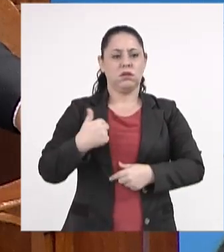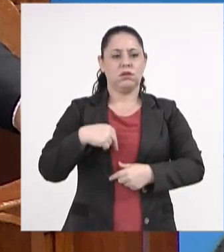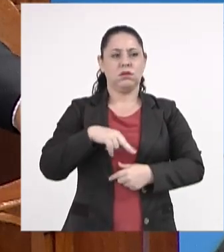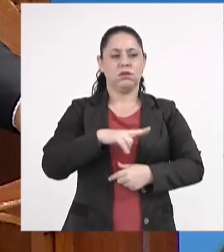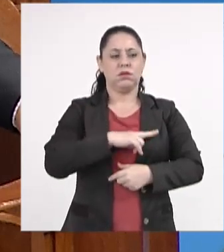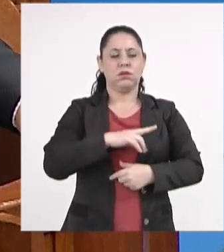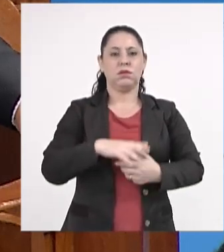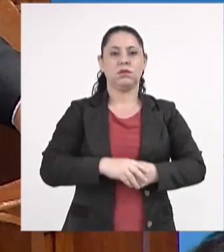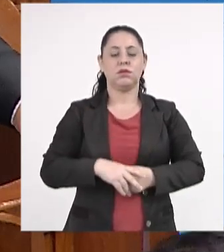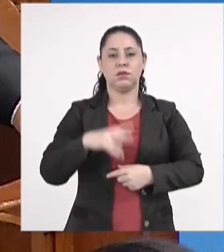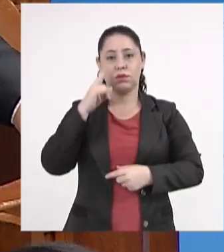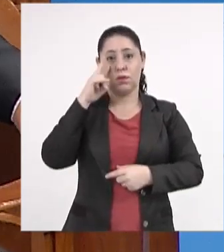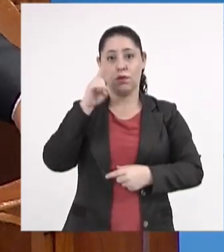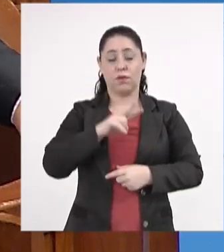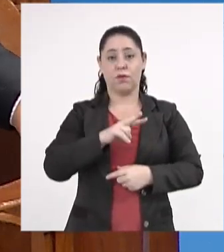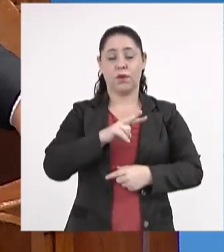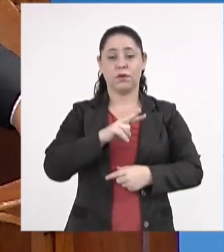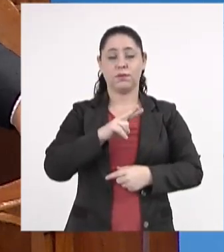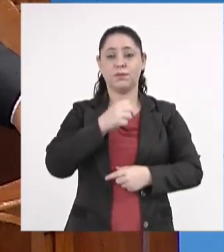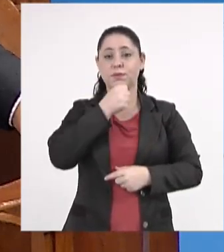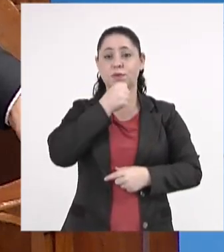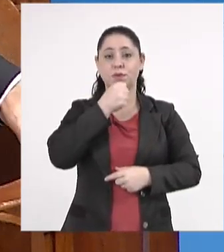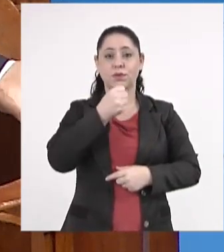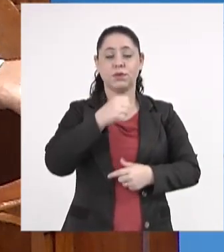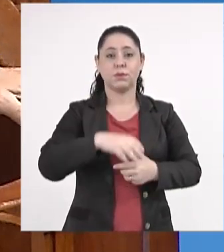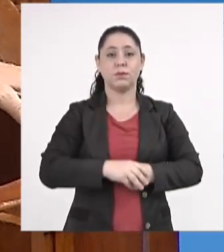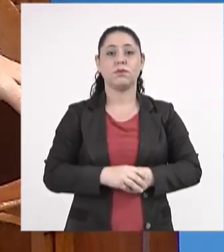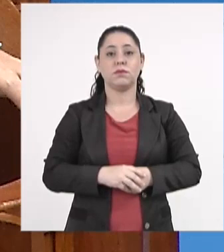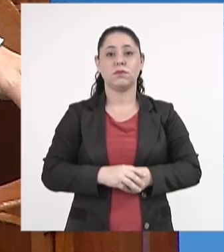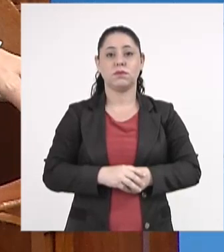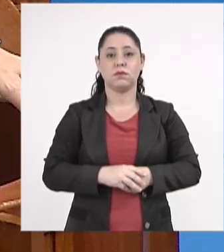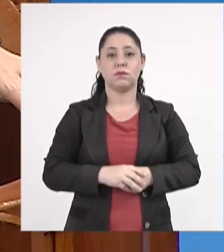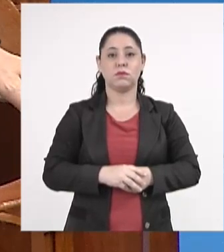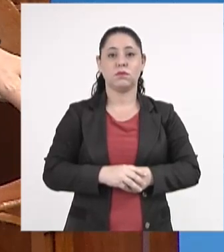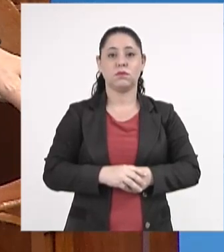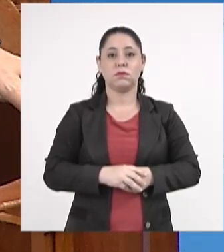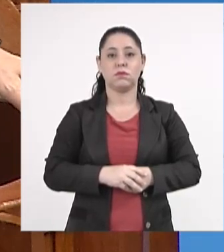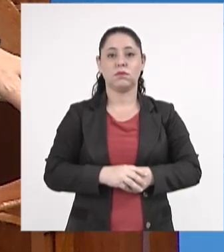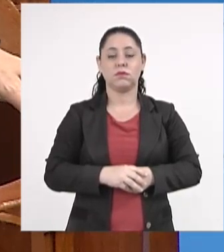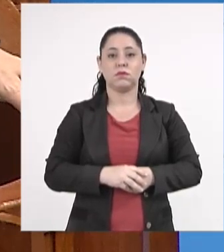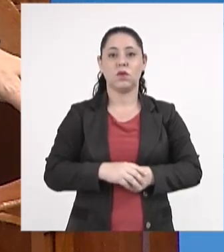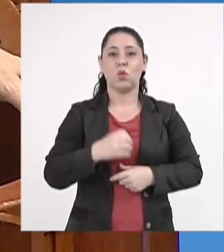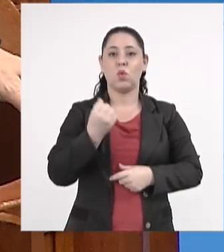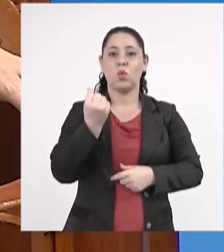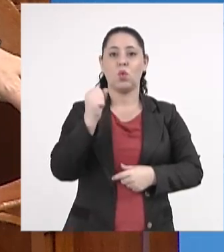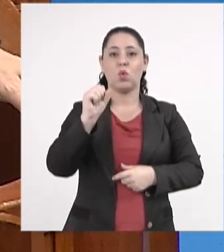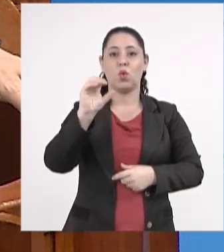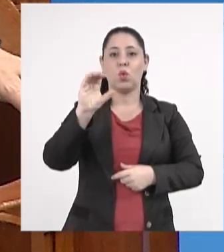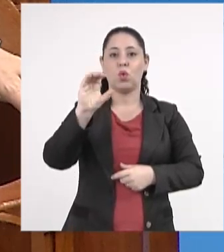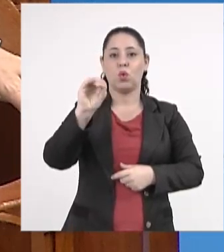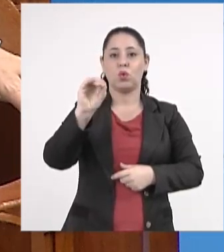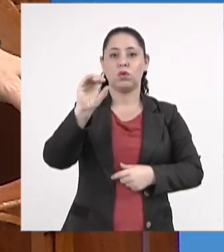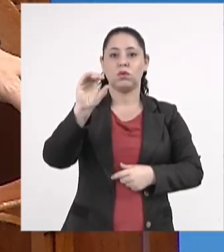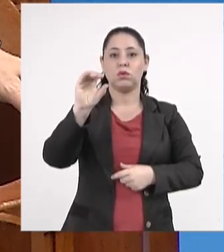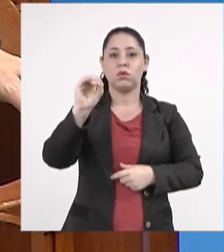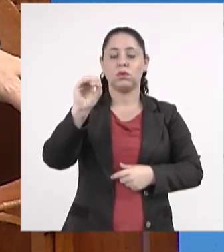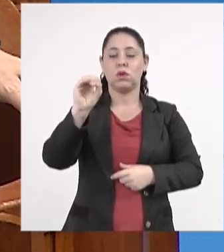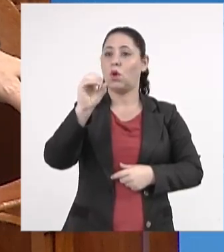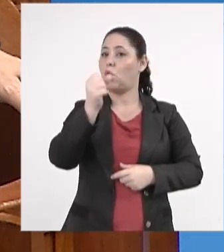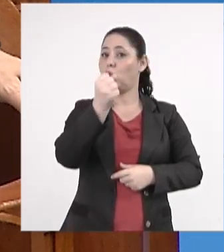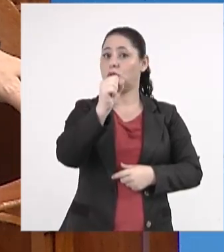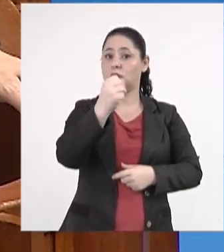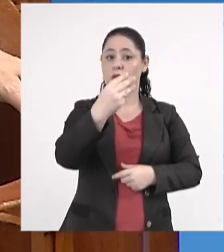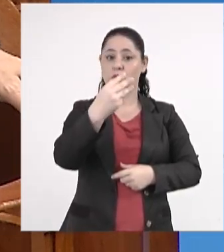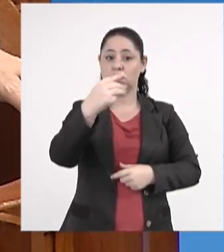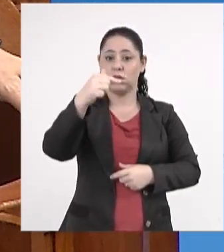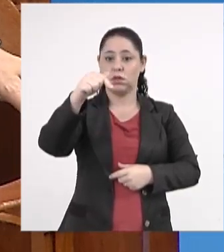assistimos pela imprensa que 837